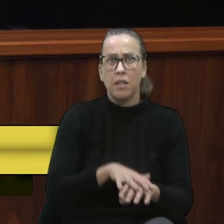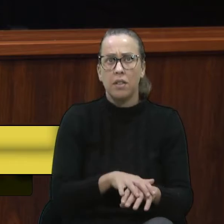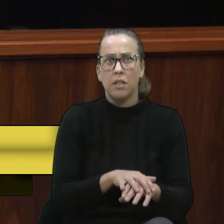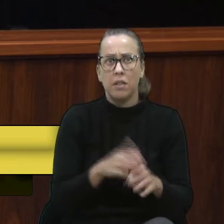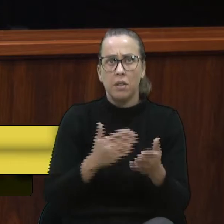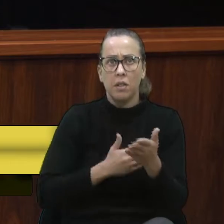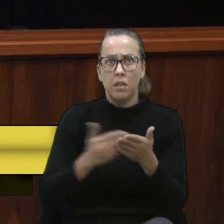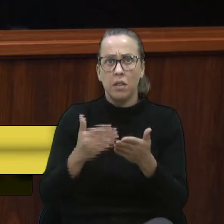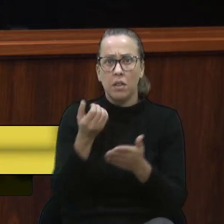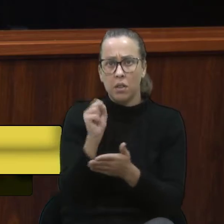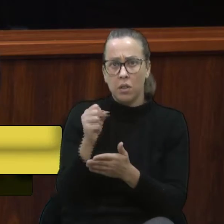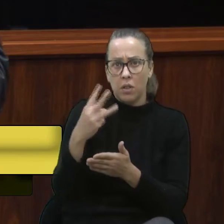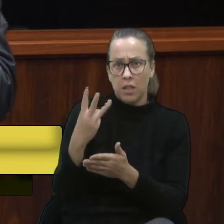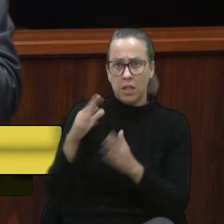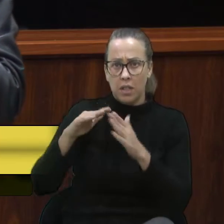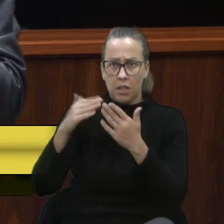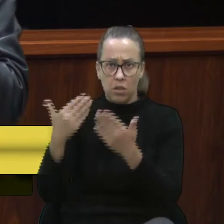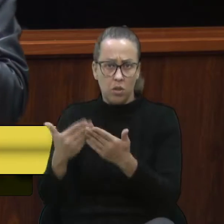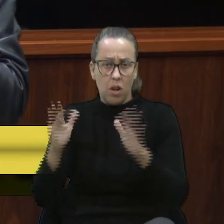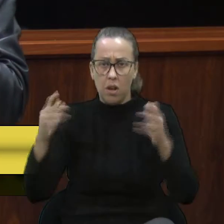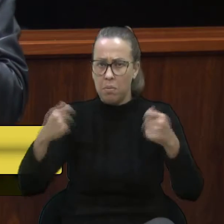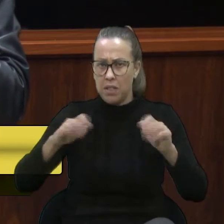começar com as 83 escolas.